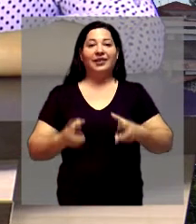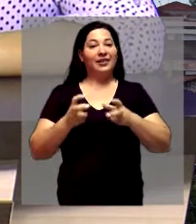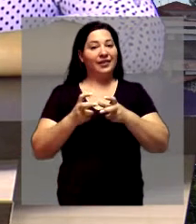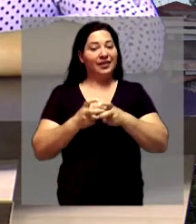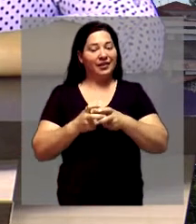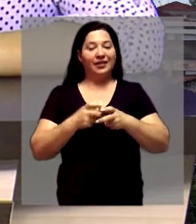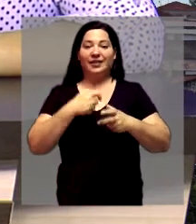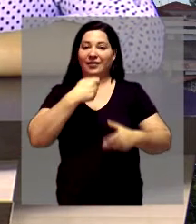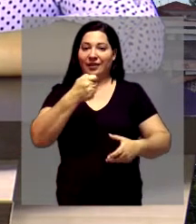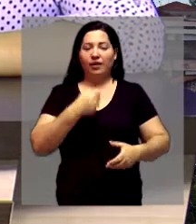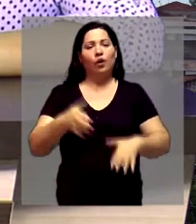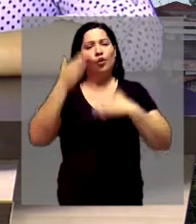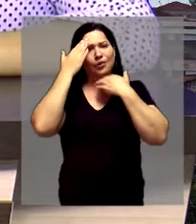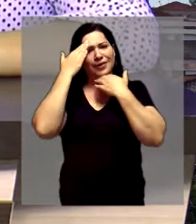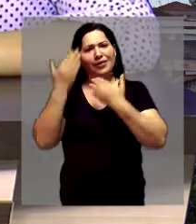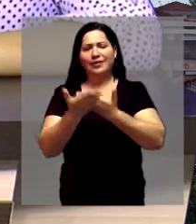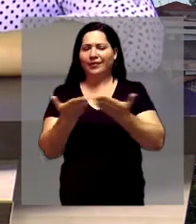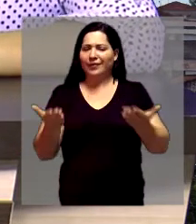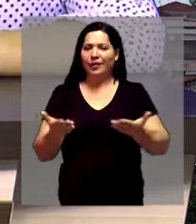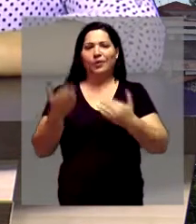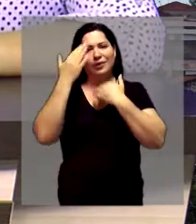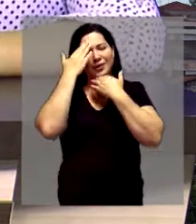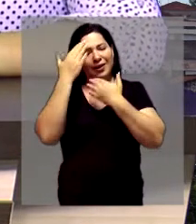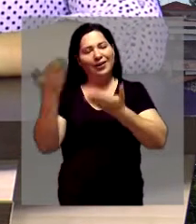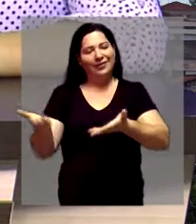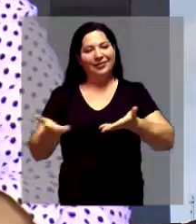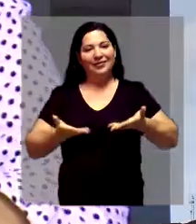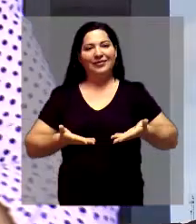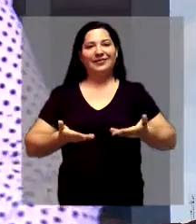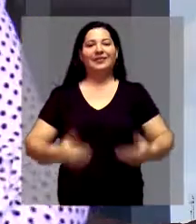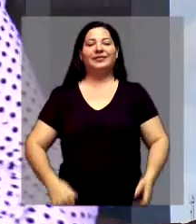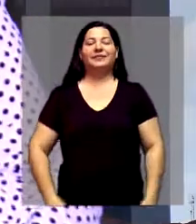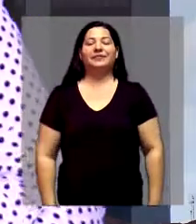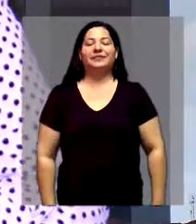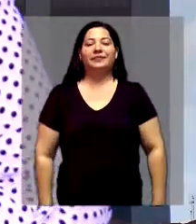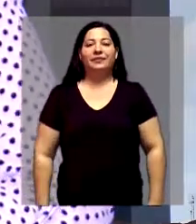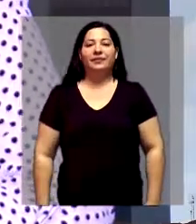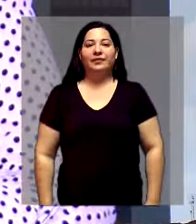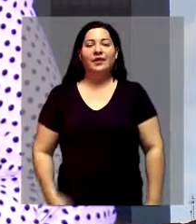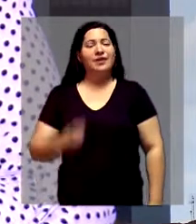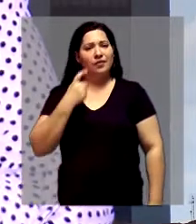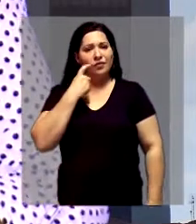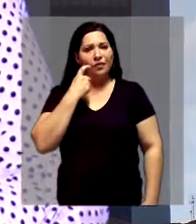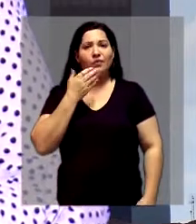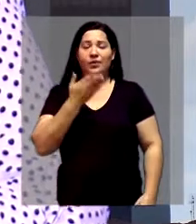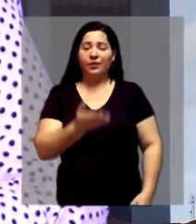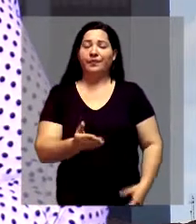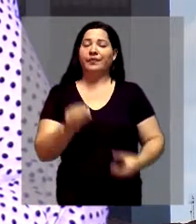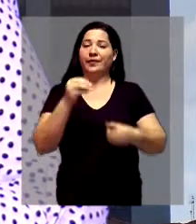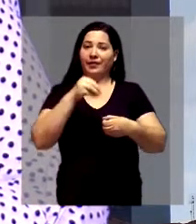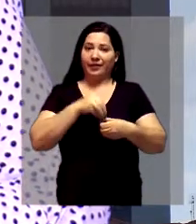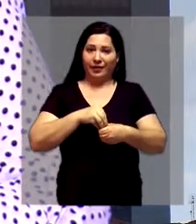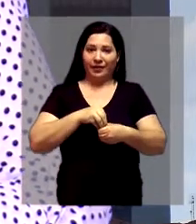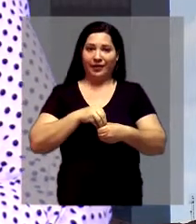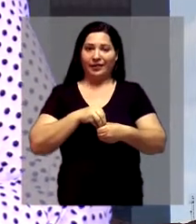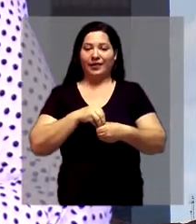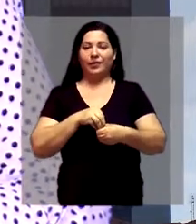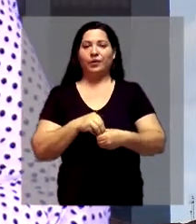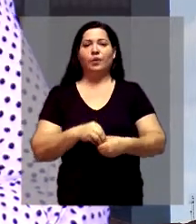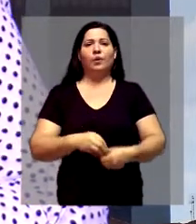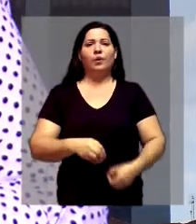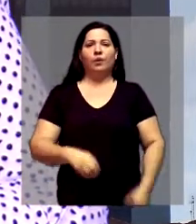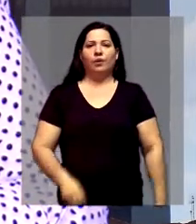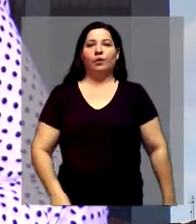Obrigado a vocês, obrigado pelo convite. Estamos sempre à disposição. Santiago, você foi eleito com uma votação expressiva. Foram 1